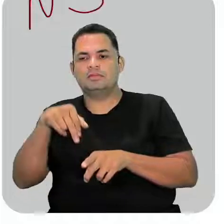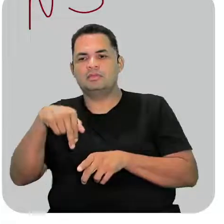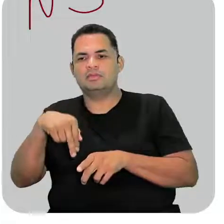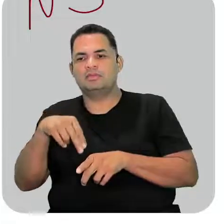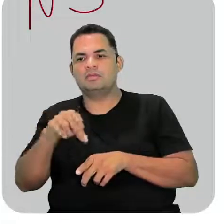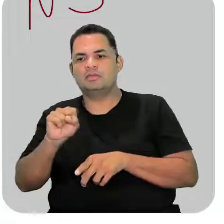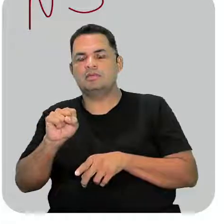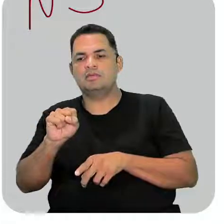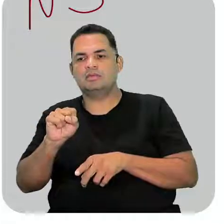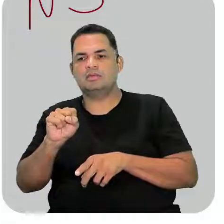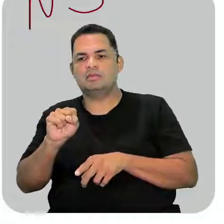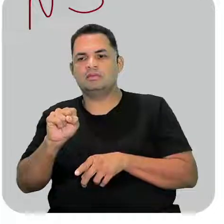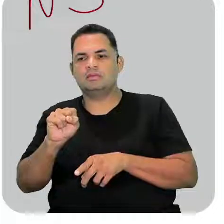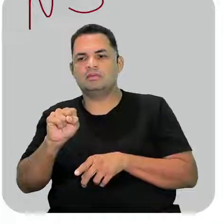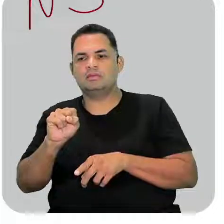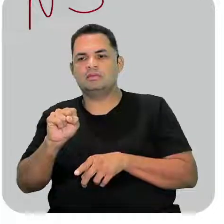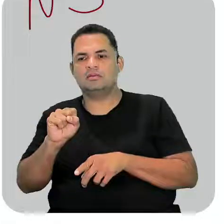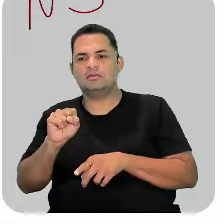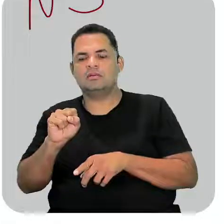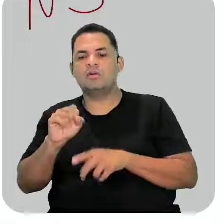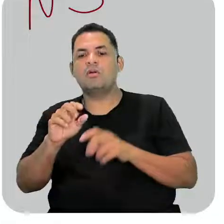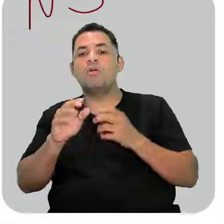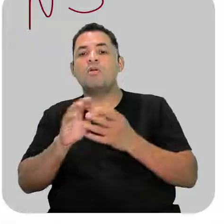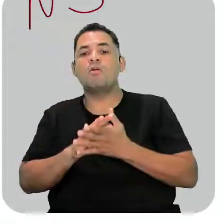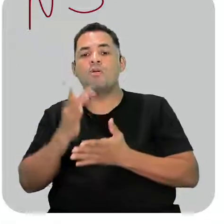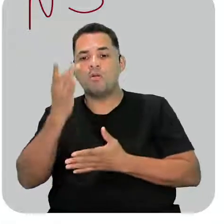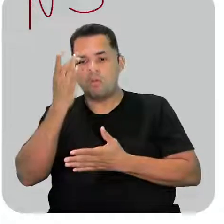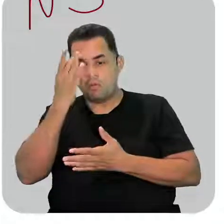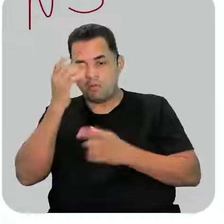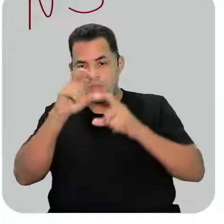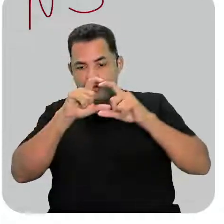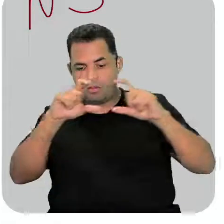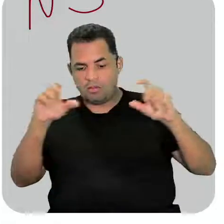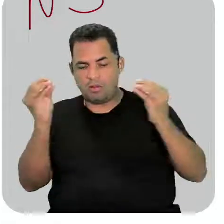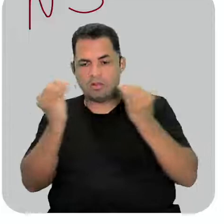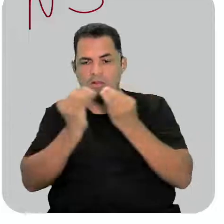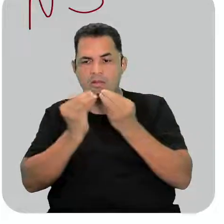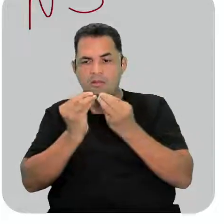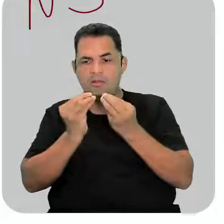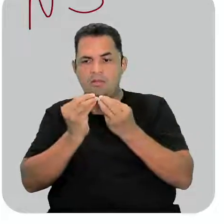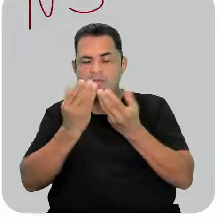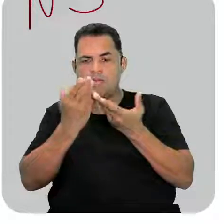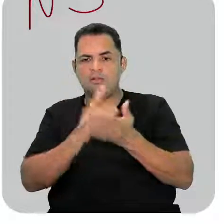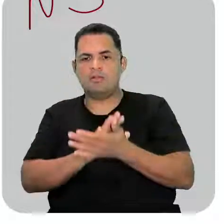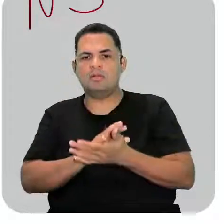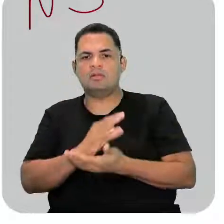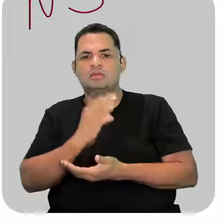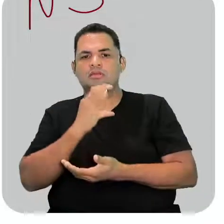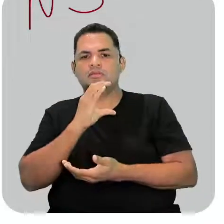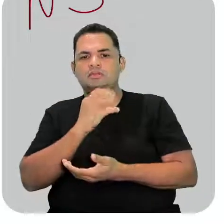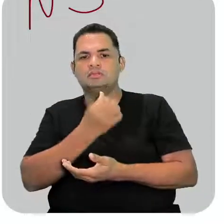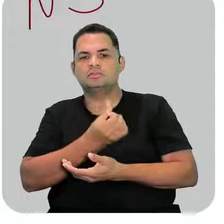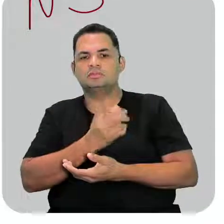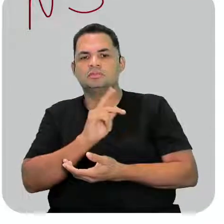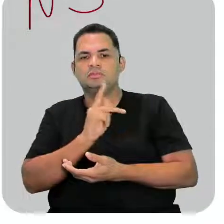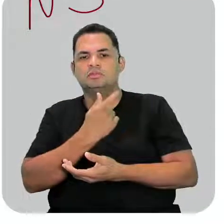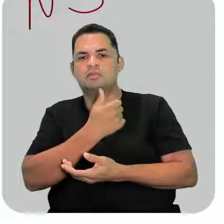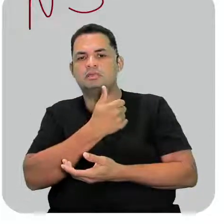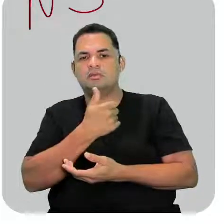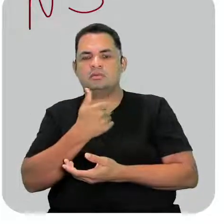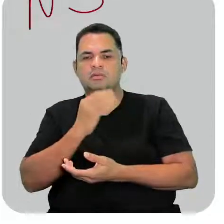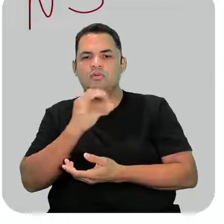S. Então, a fórmula molecular dessa estrutura é C6, H11,